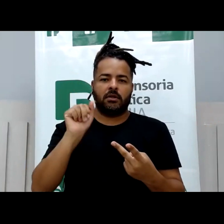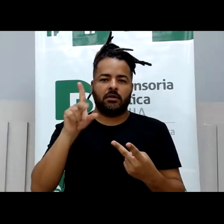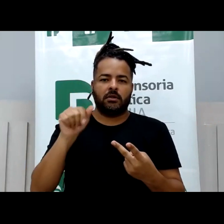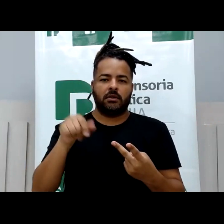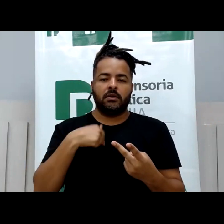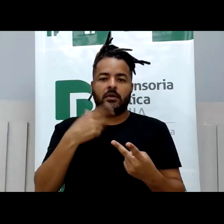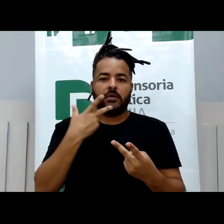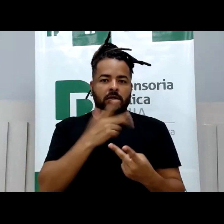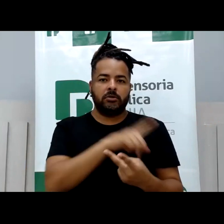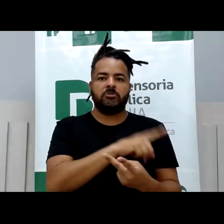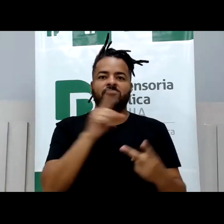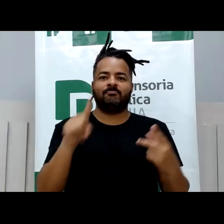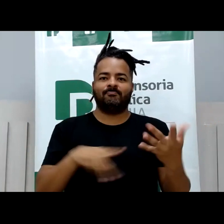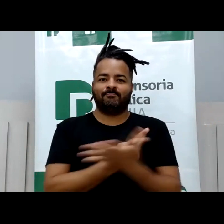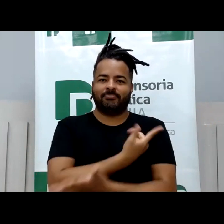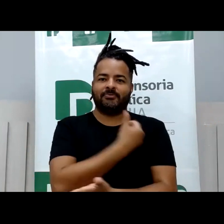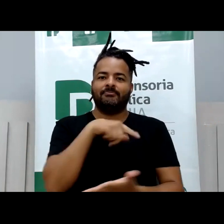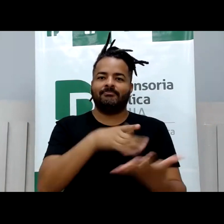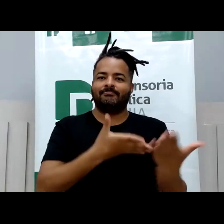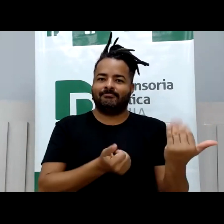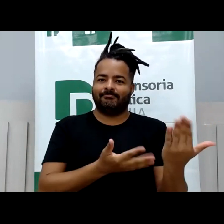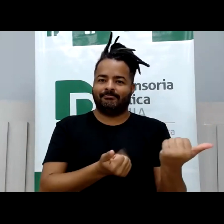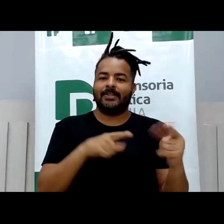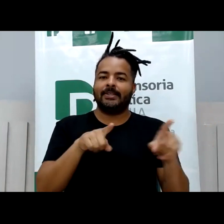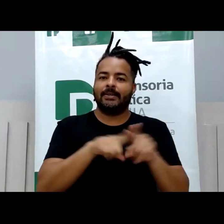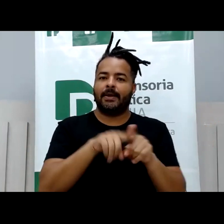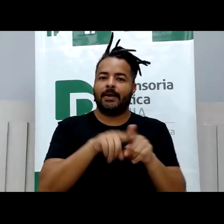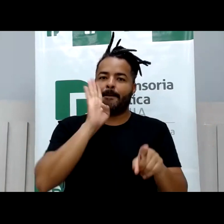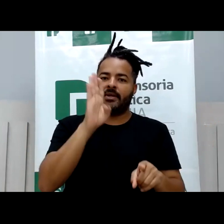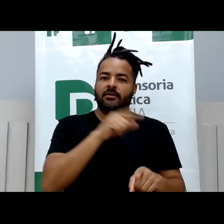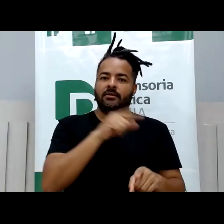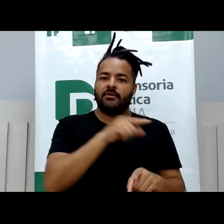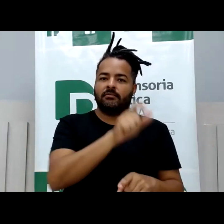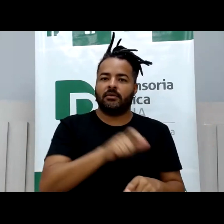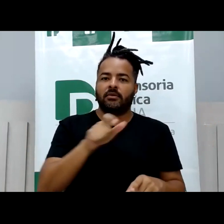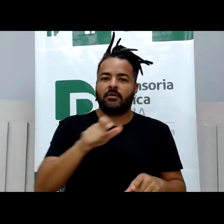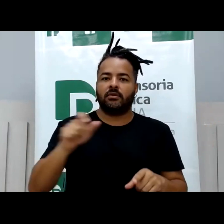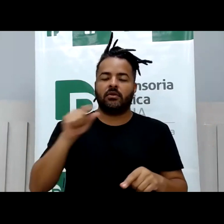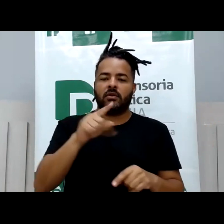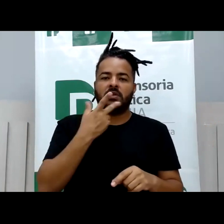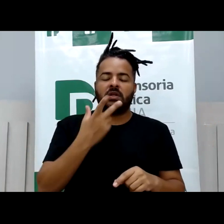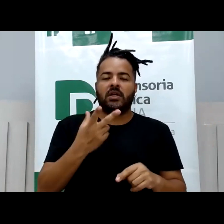e juventude, principalmente naquelas situações limítrofes,